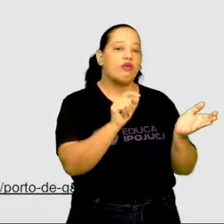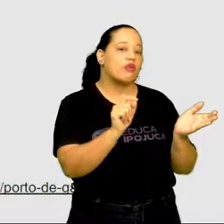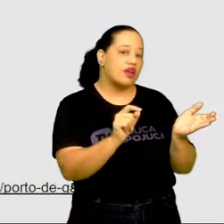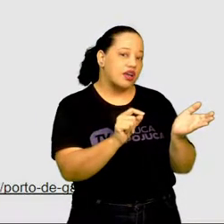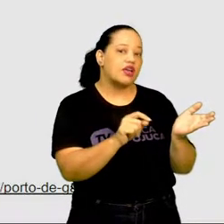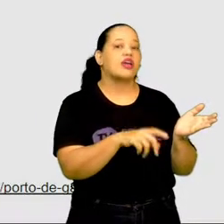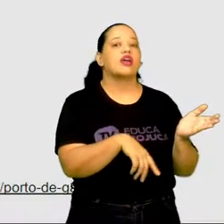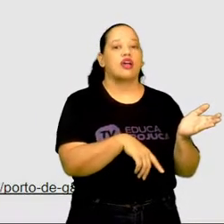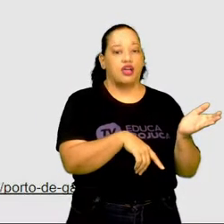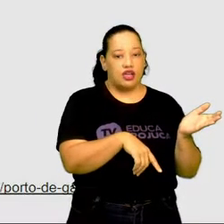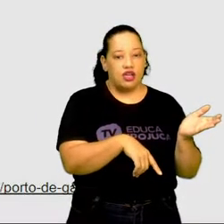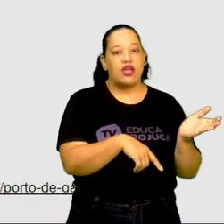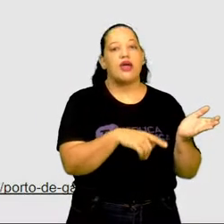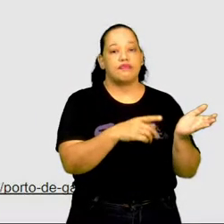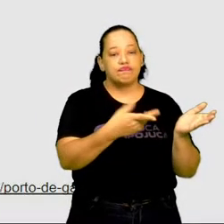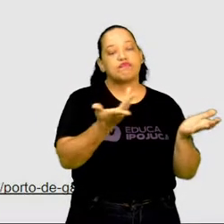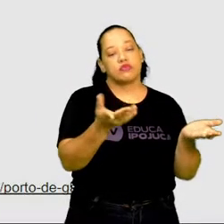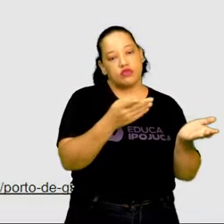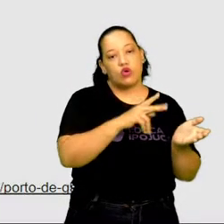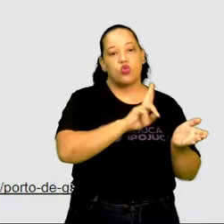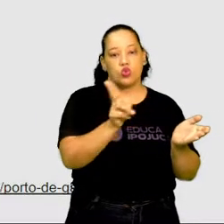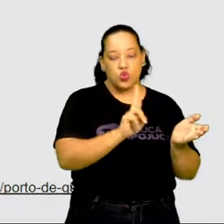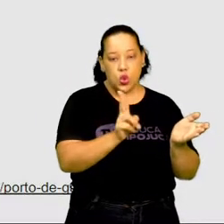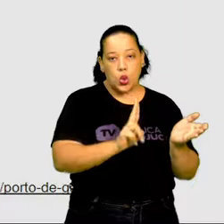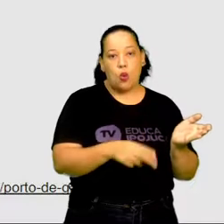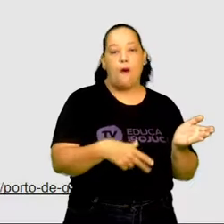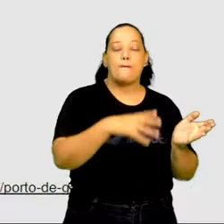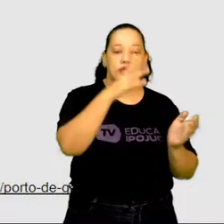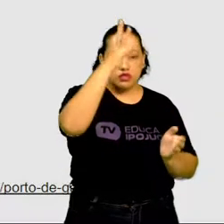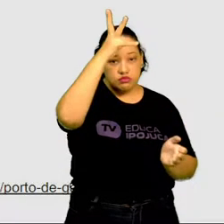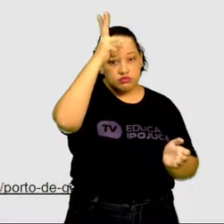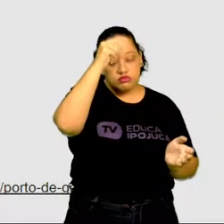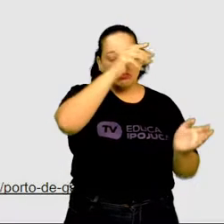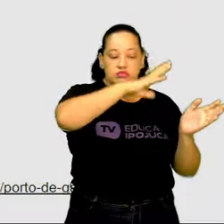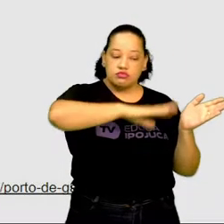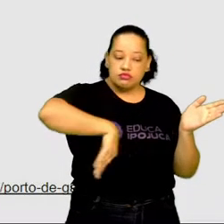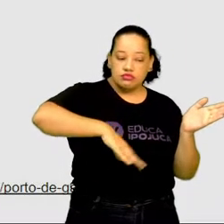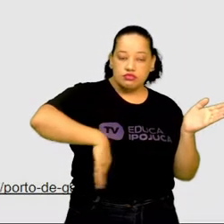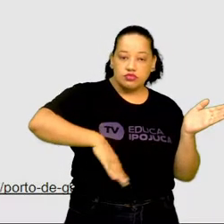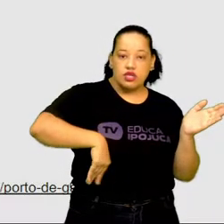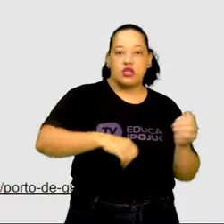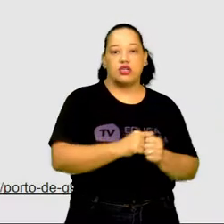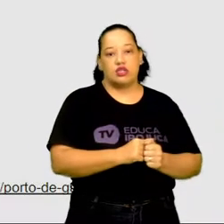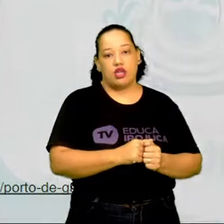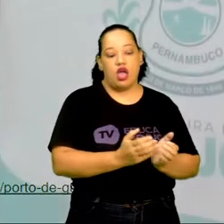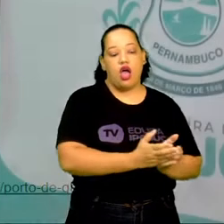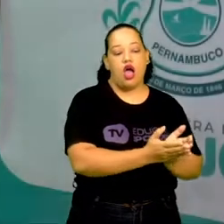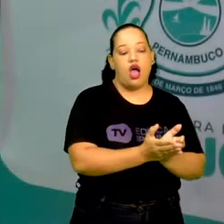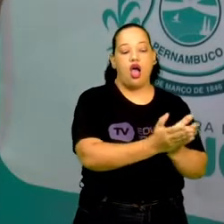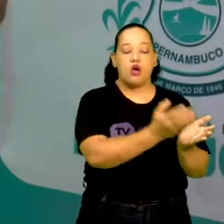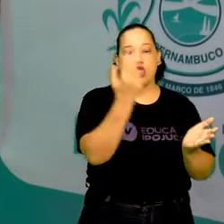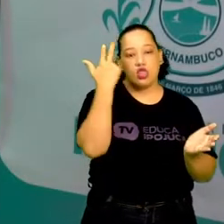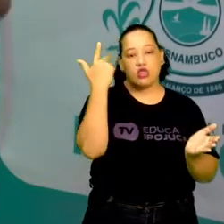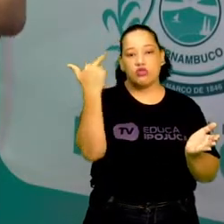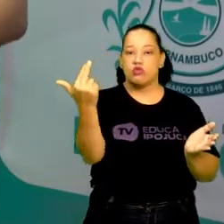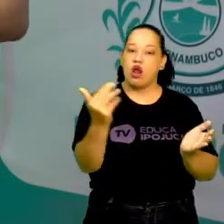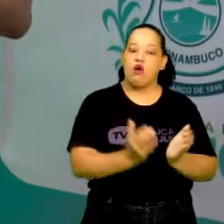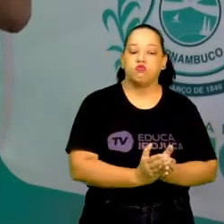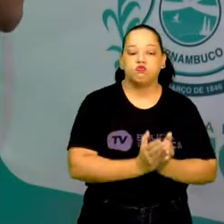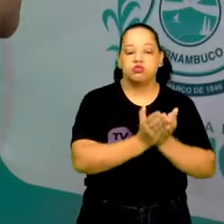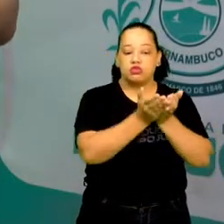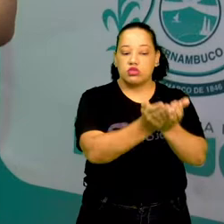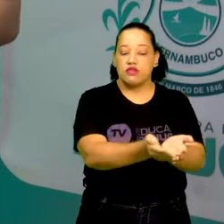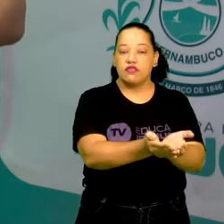o nome Porto de Galinhas. um porto natural para os navios e a questão